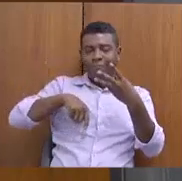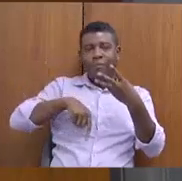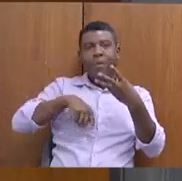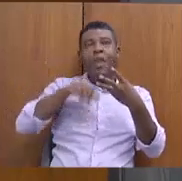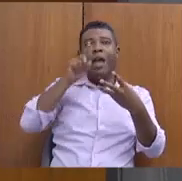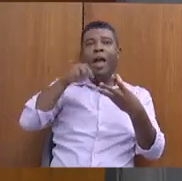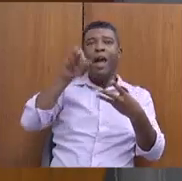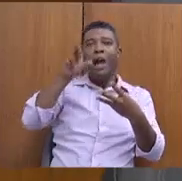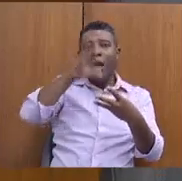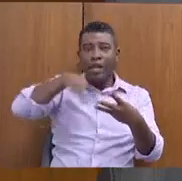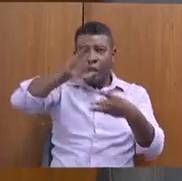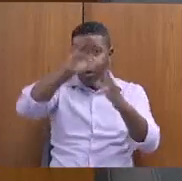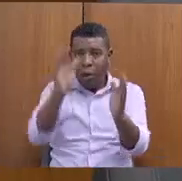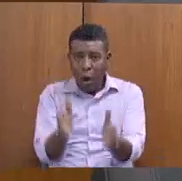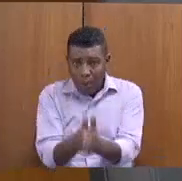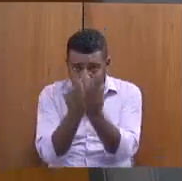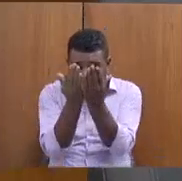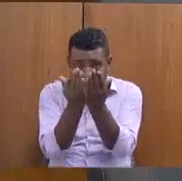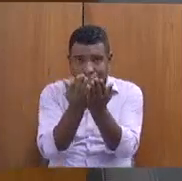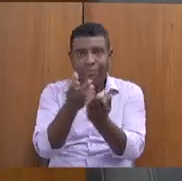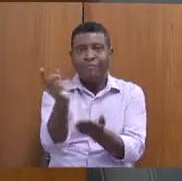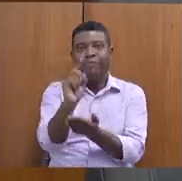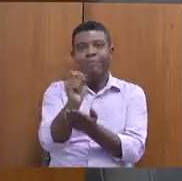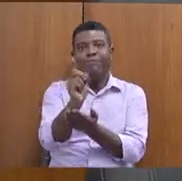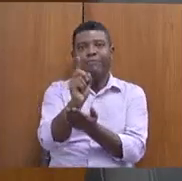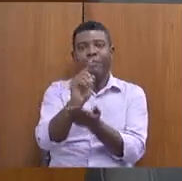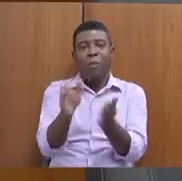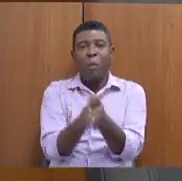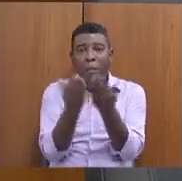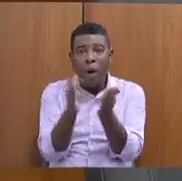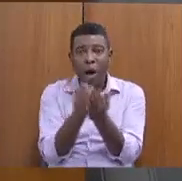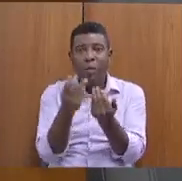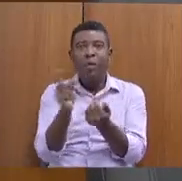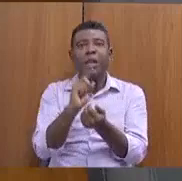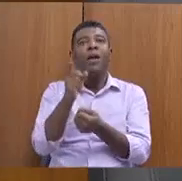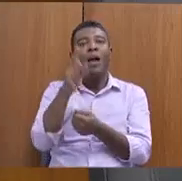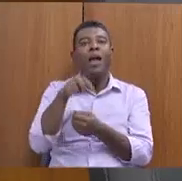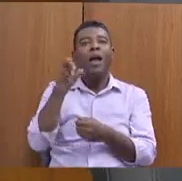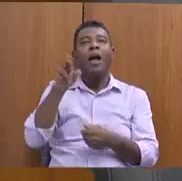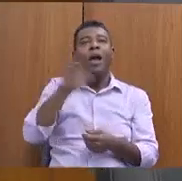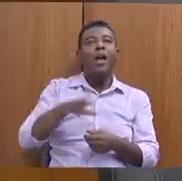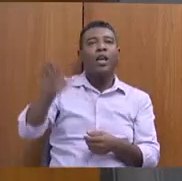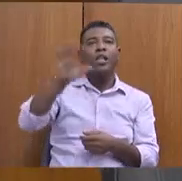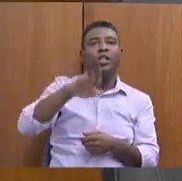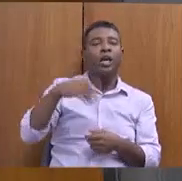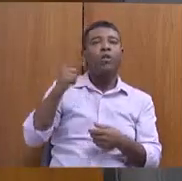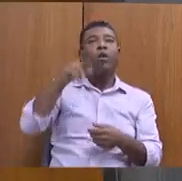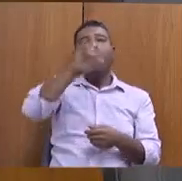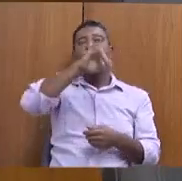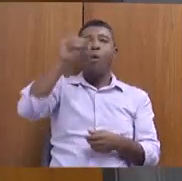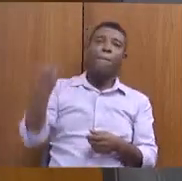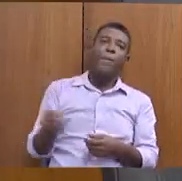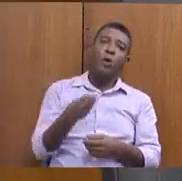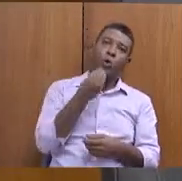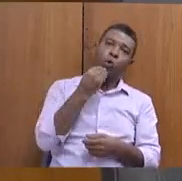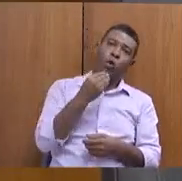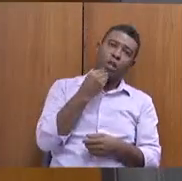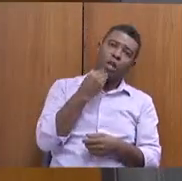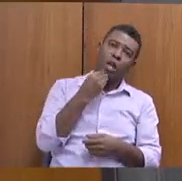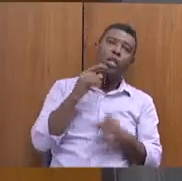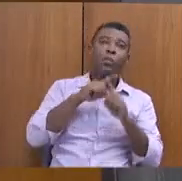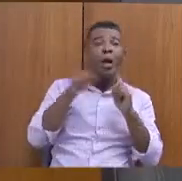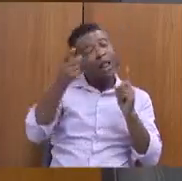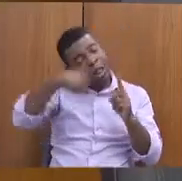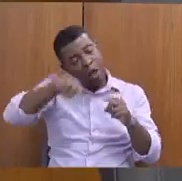pobre, ele é uma região de oportunidades. Então, eu acho que a gente tem que parar de falar, inclusive, que é pobre, mas a gente está lá presente para conhecer